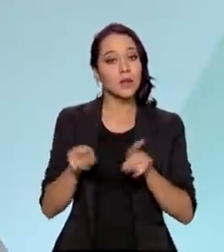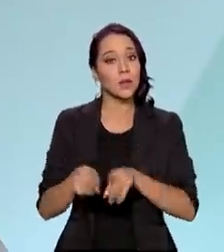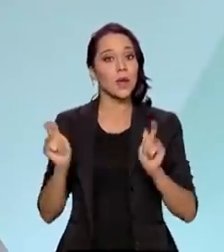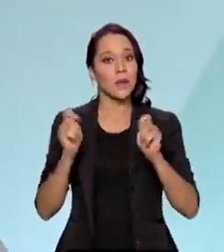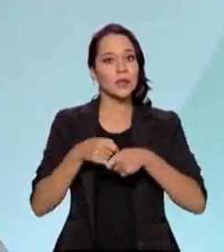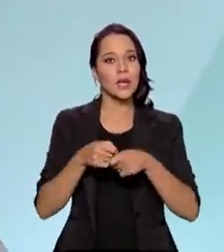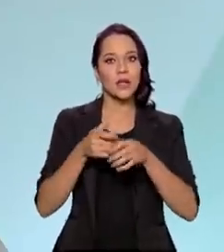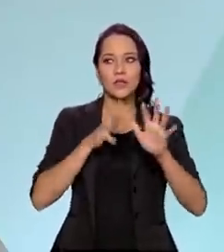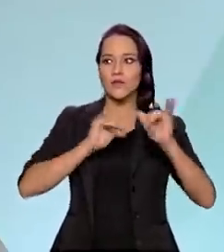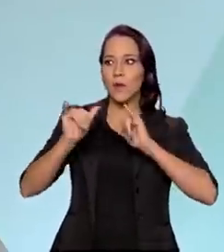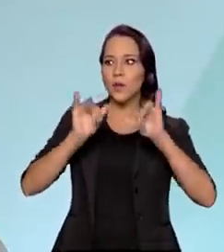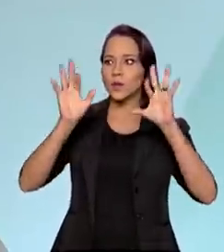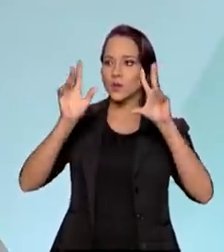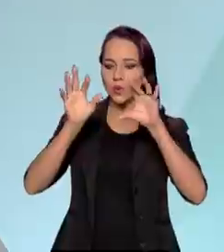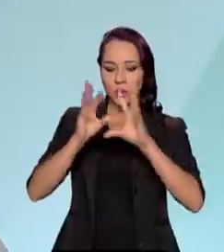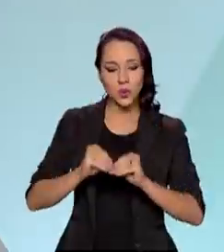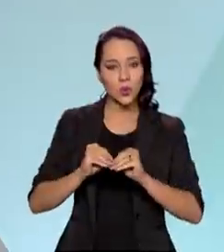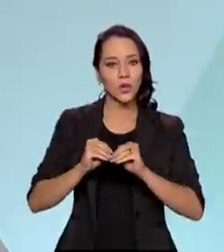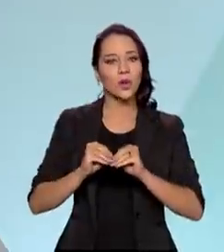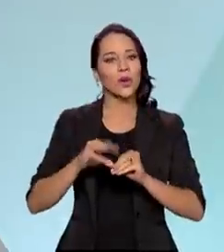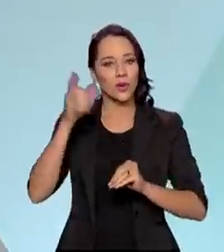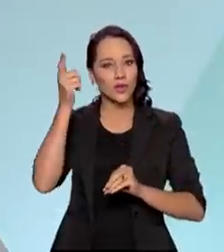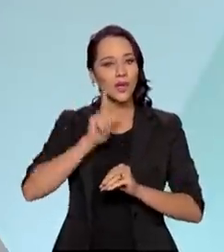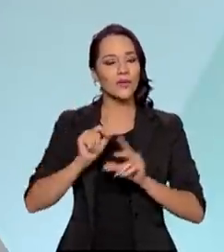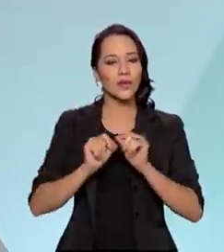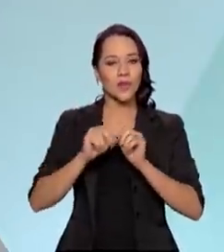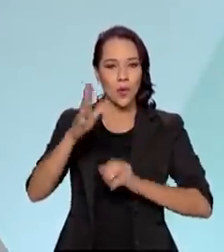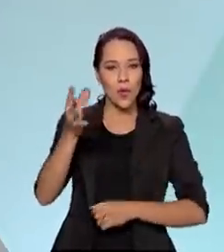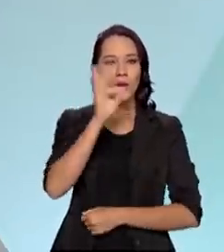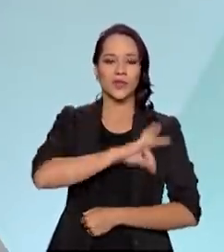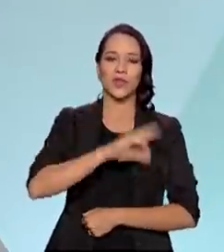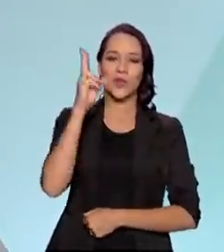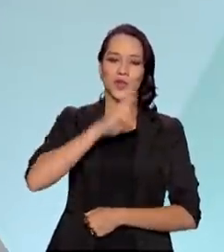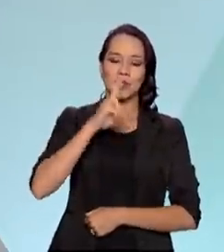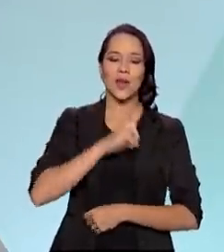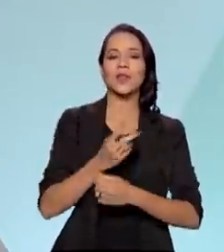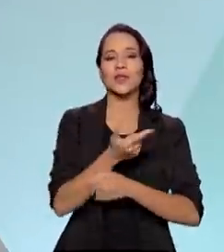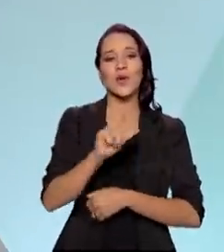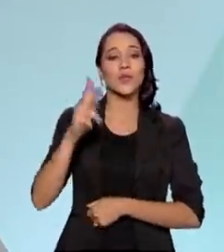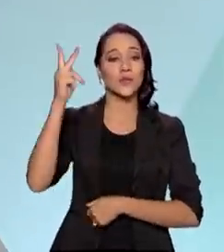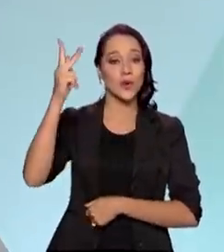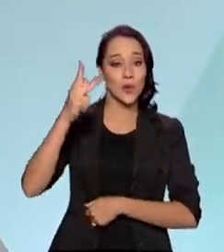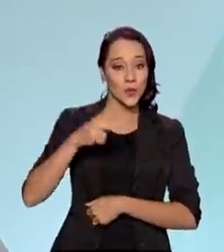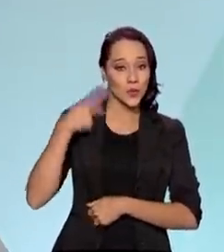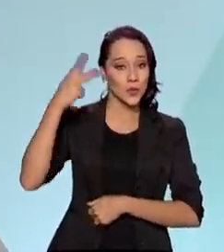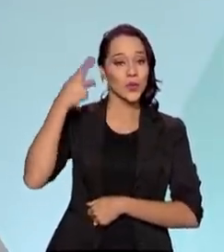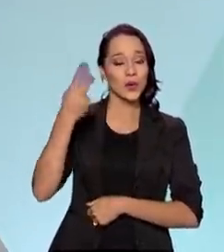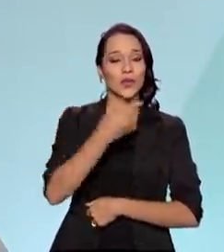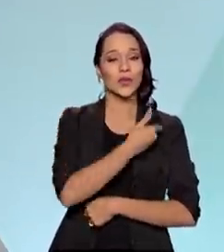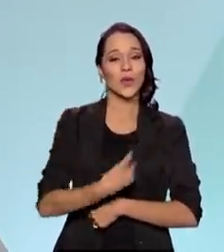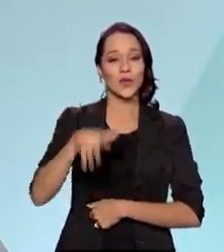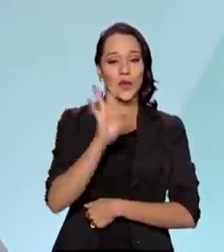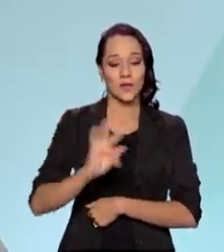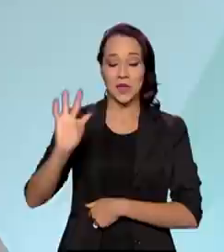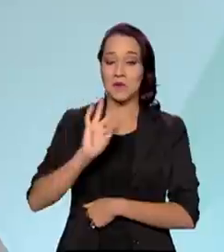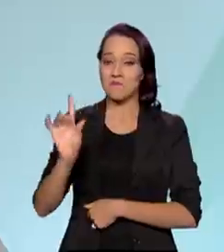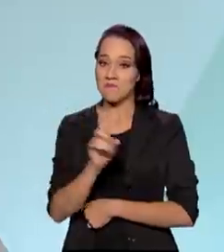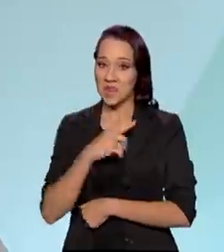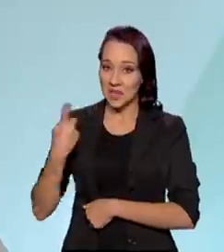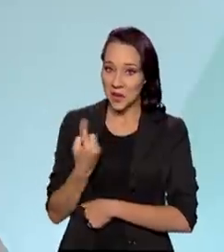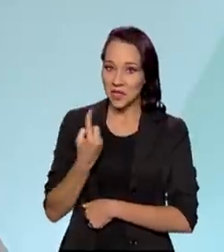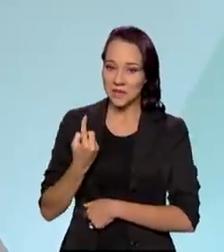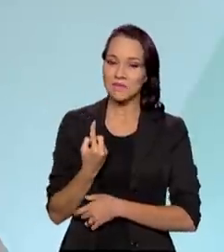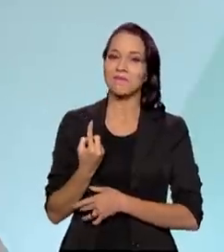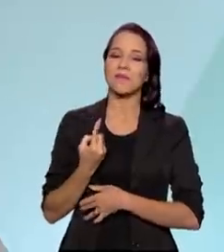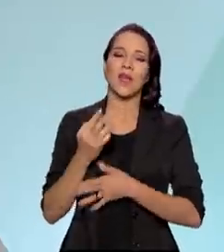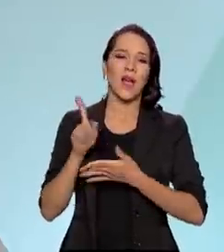de fazer essa análise de dados, que conseguimos fazer o auxílio emergencial, dentre outras políticas do governo federal. Então, para nós, para a Dataprev,